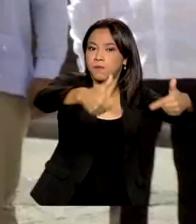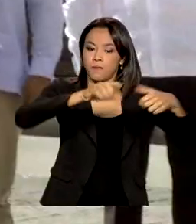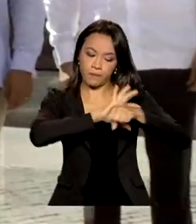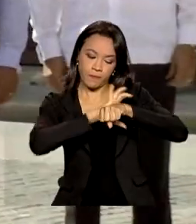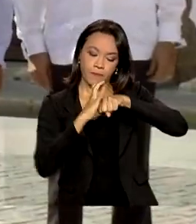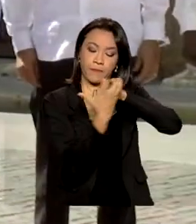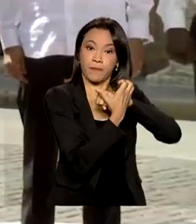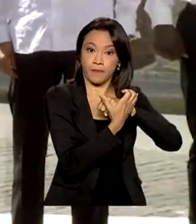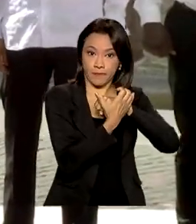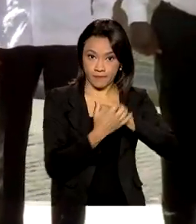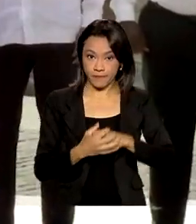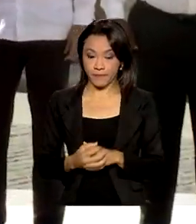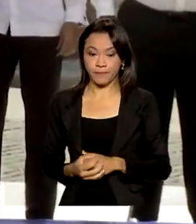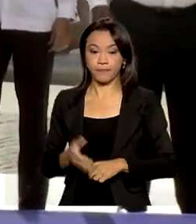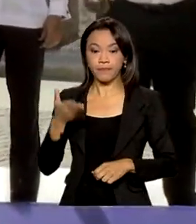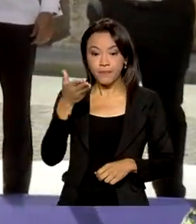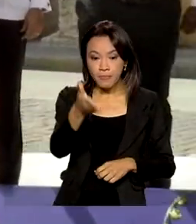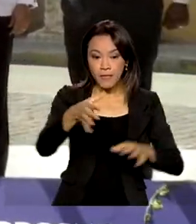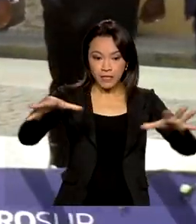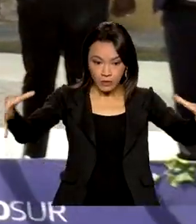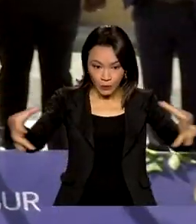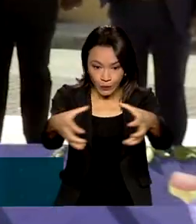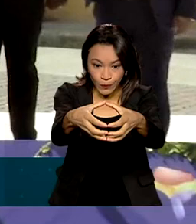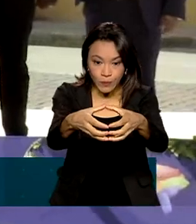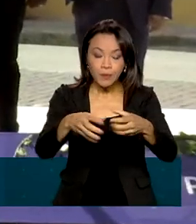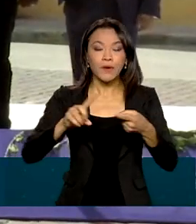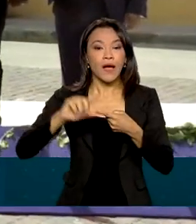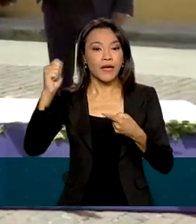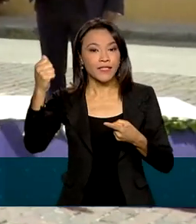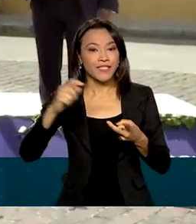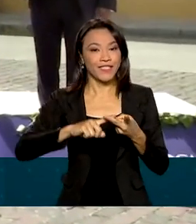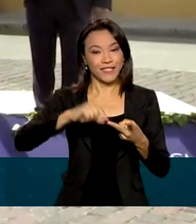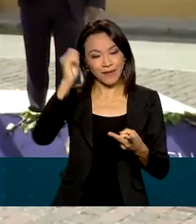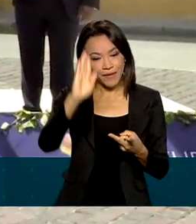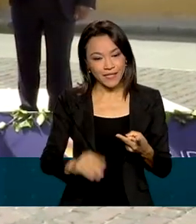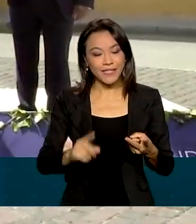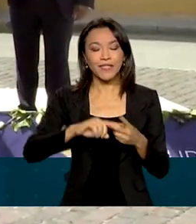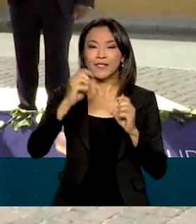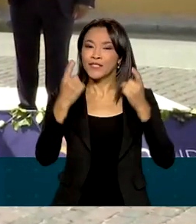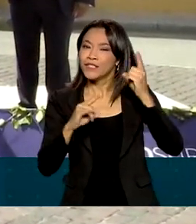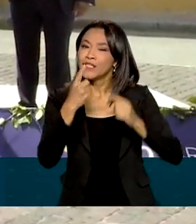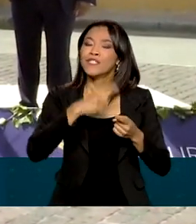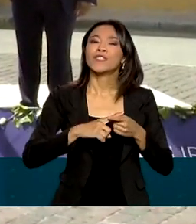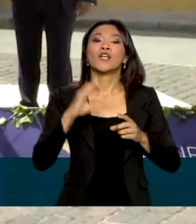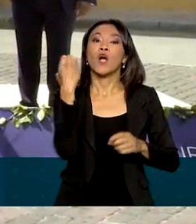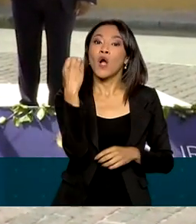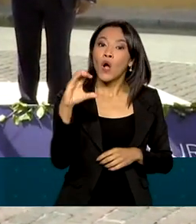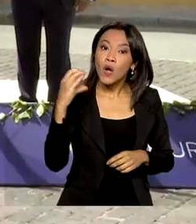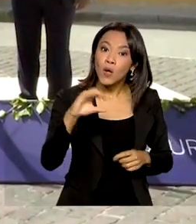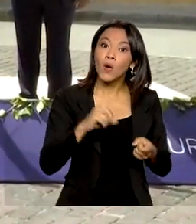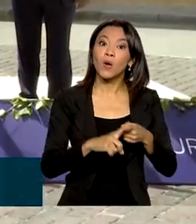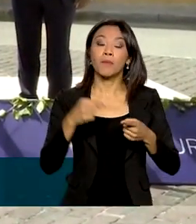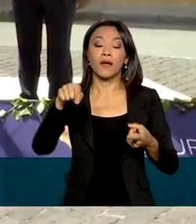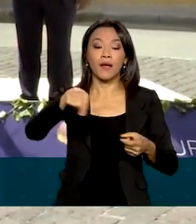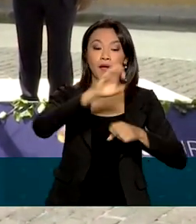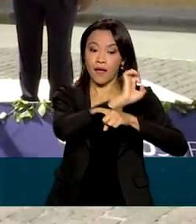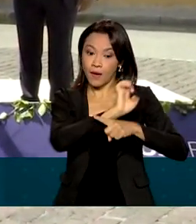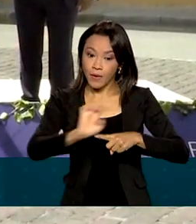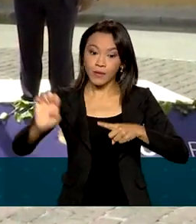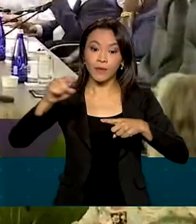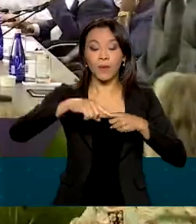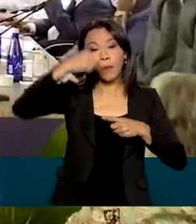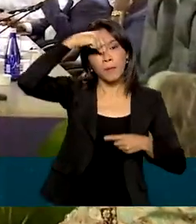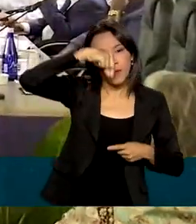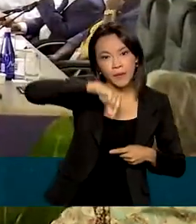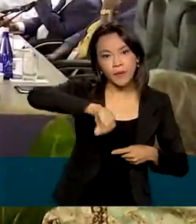O PRO-SUL é um grupo formado pela Argentina, Brasil, Chile, Colômbia, Equador, Guiana, Paraguai e